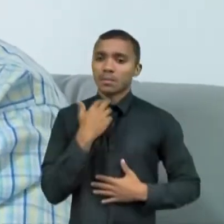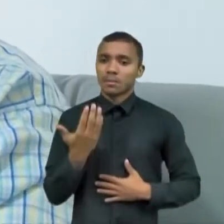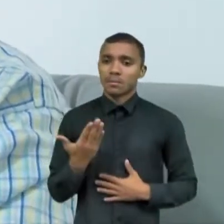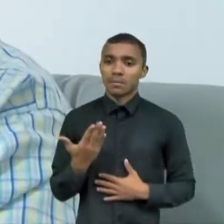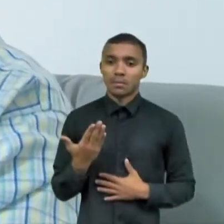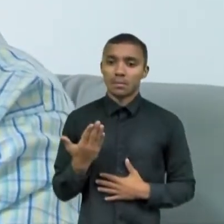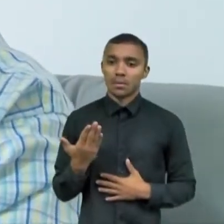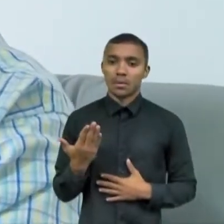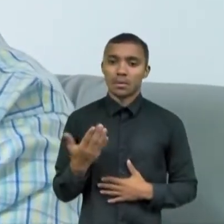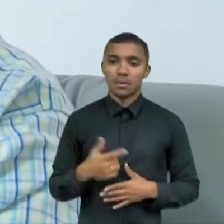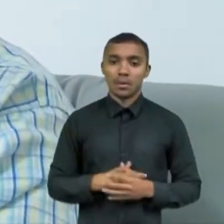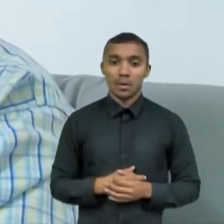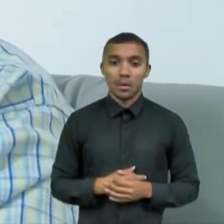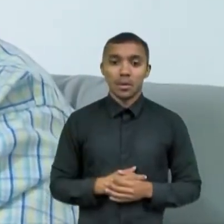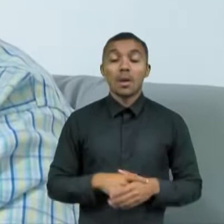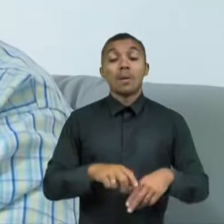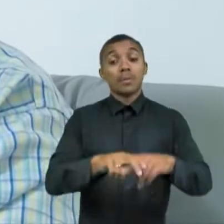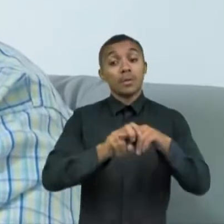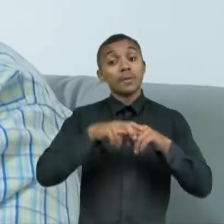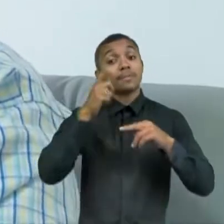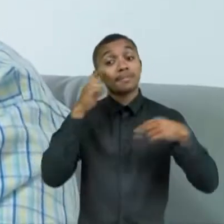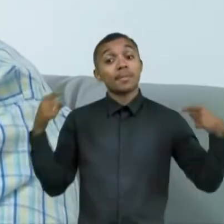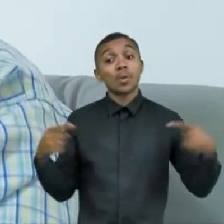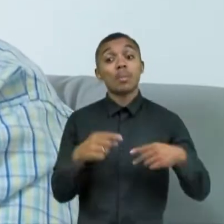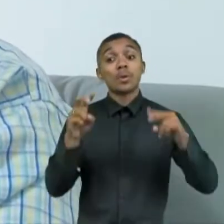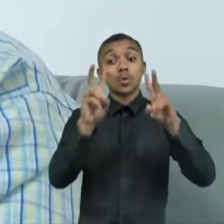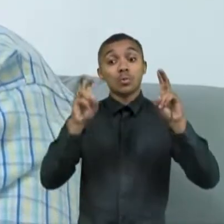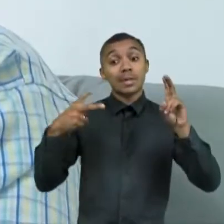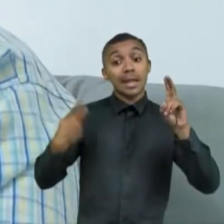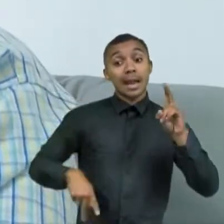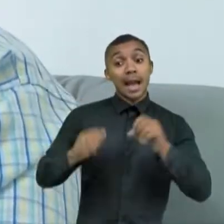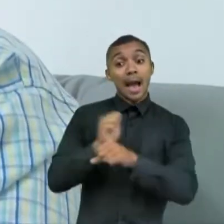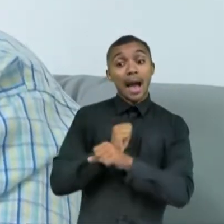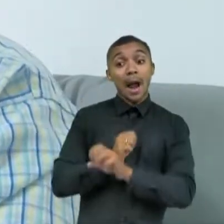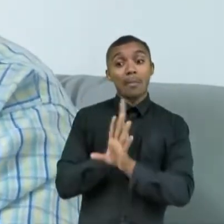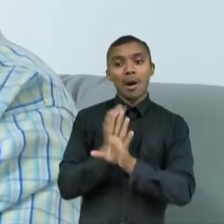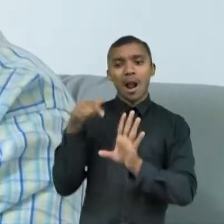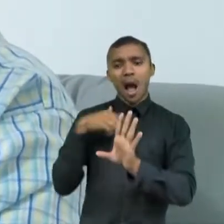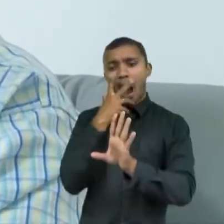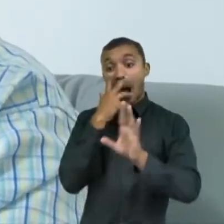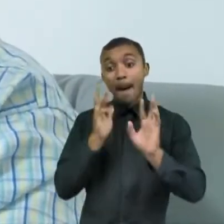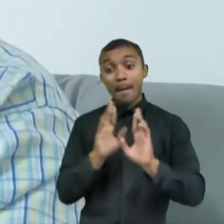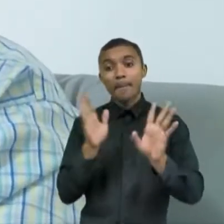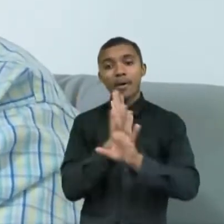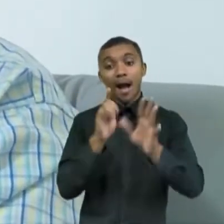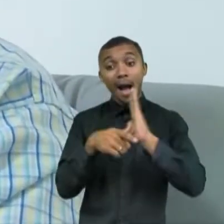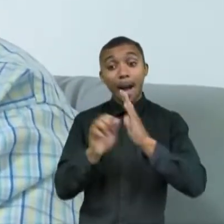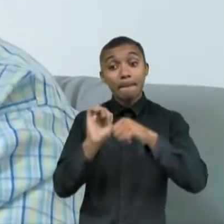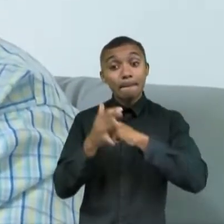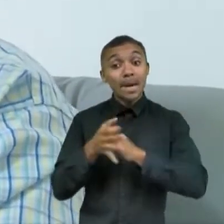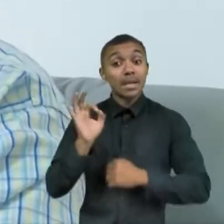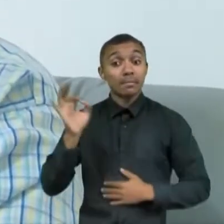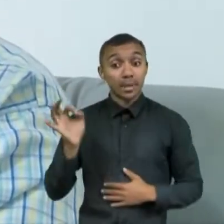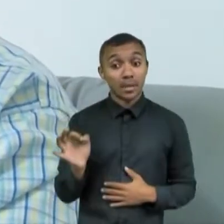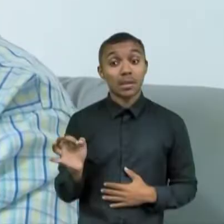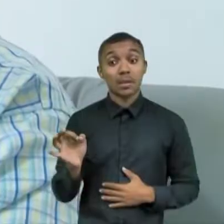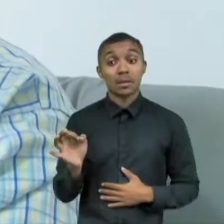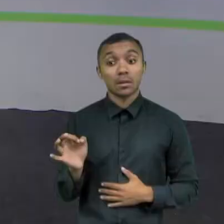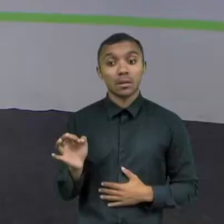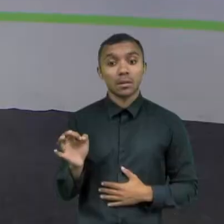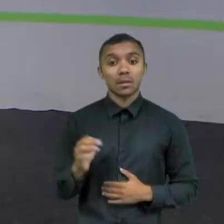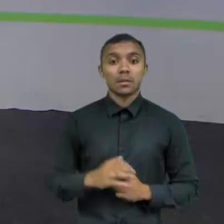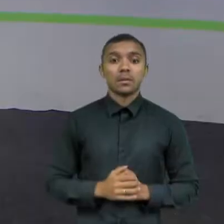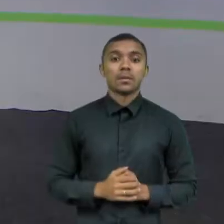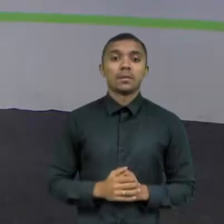Enfim, então isso tem muito a ver com esse ano, que é um pouco fora da curva, que foi o ano da epidemia, né, esse povo da pandemia na realidade, né?